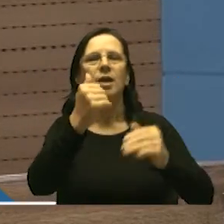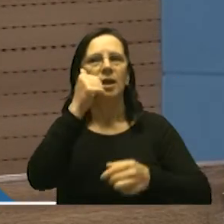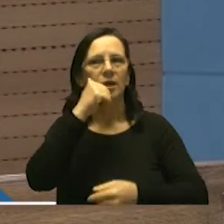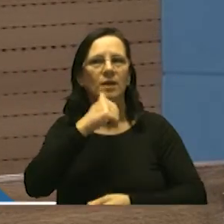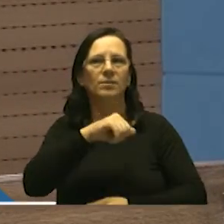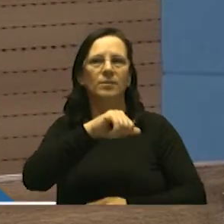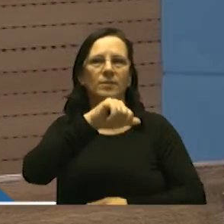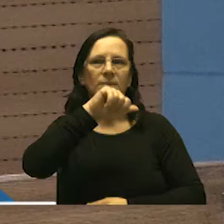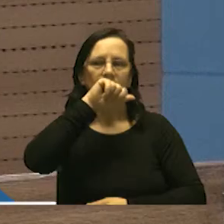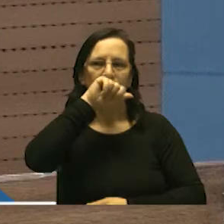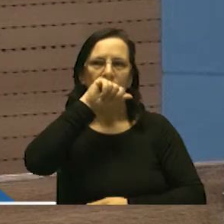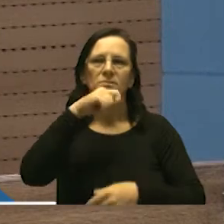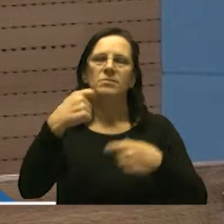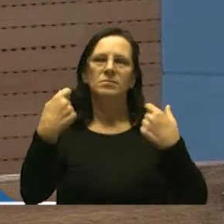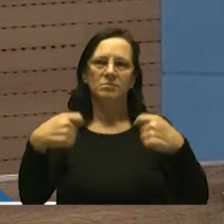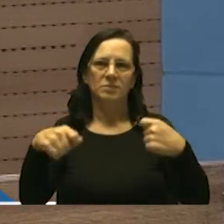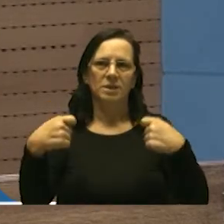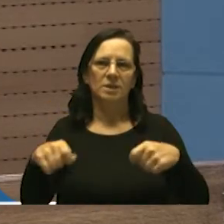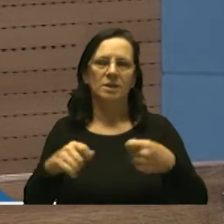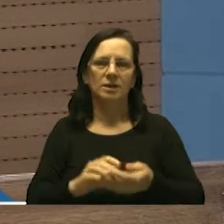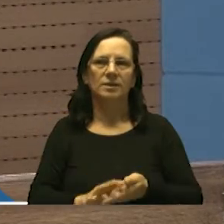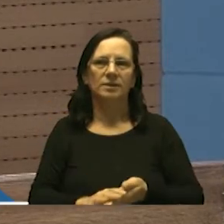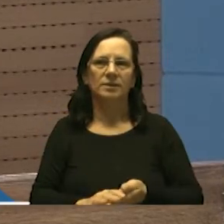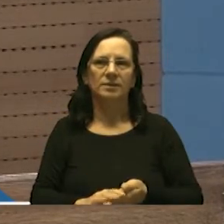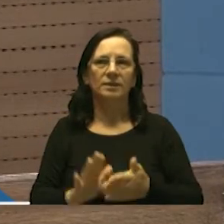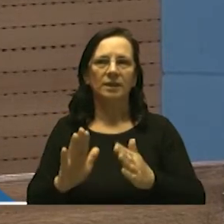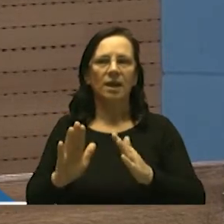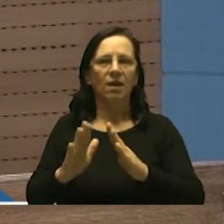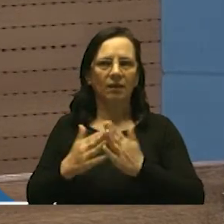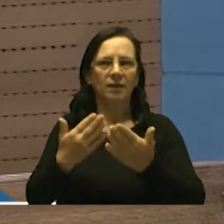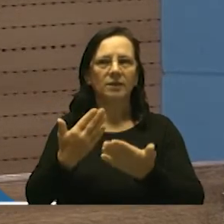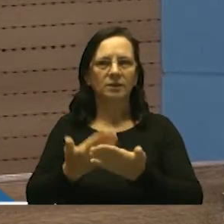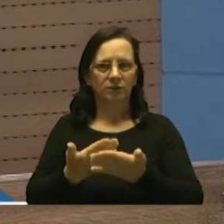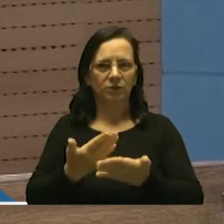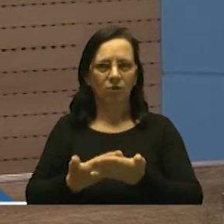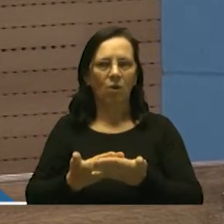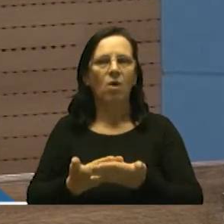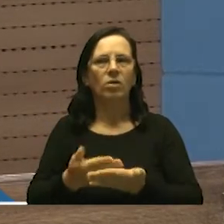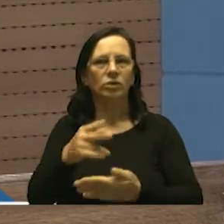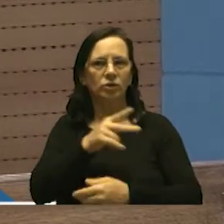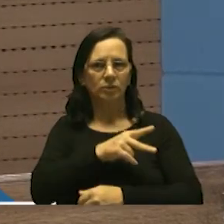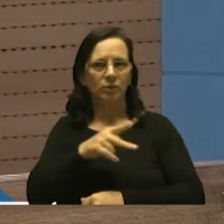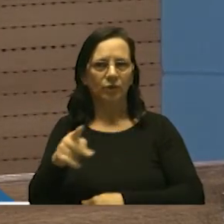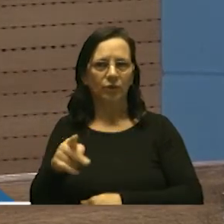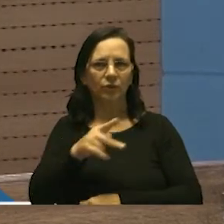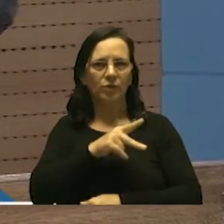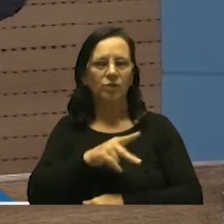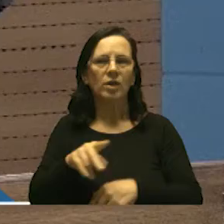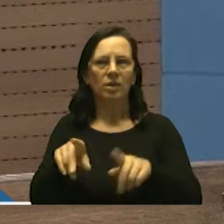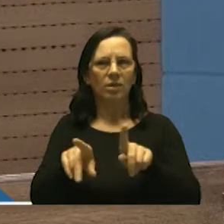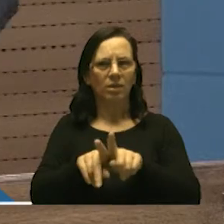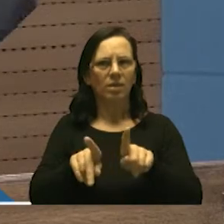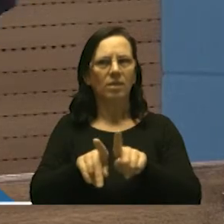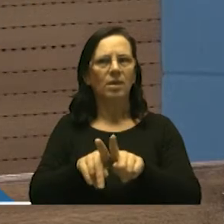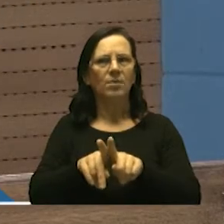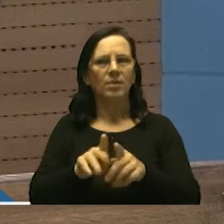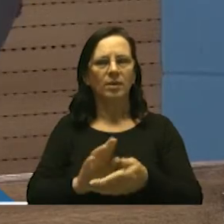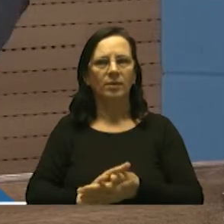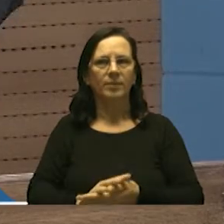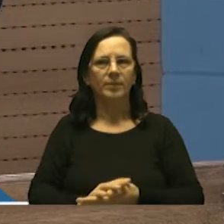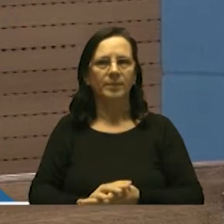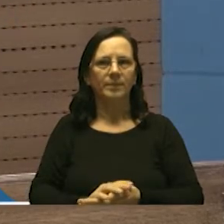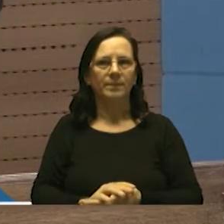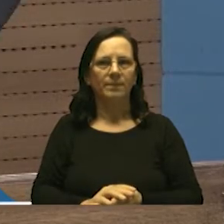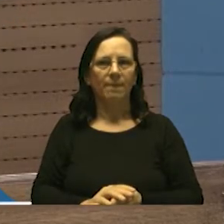a mãe e as nossas escolas né os nossos professores que também entrem